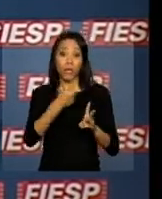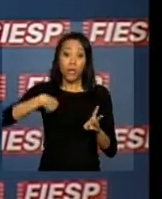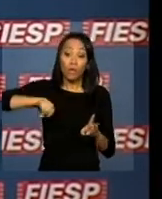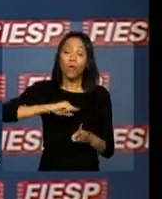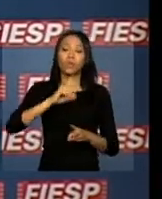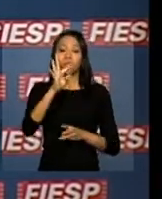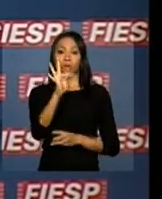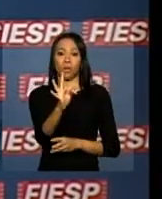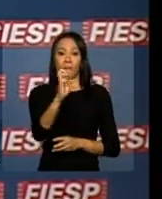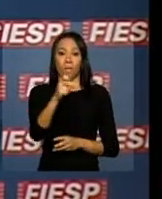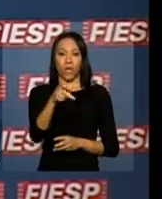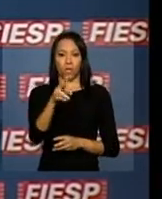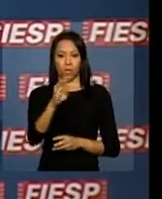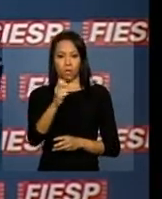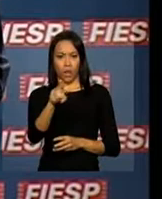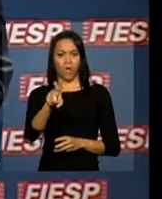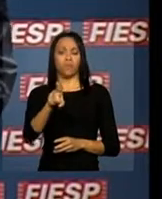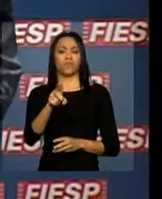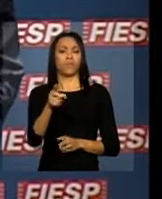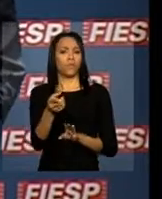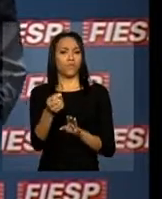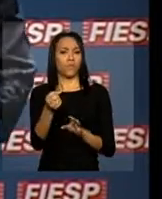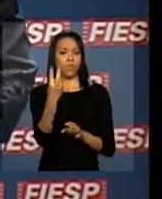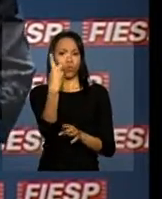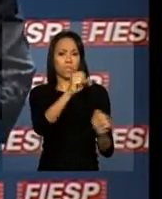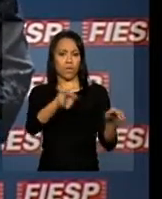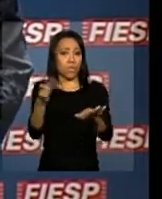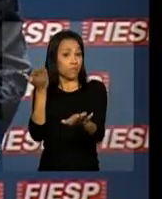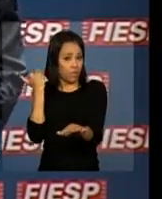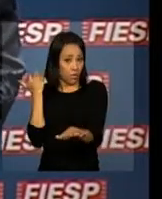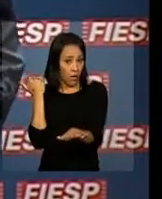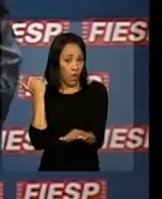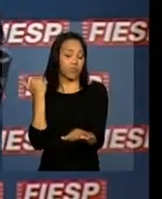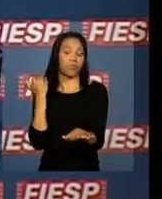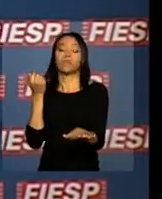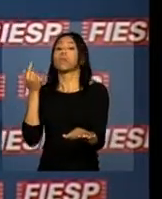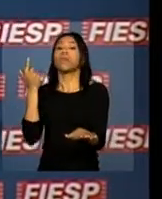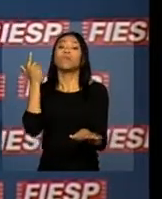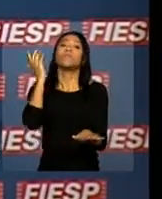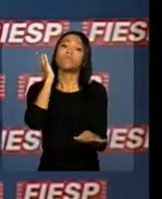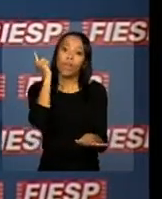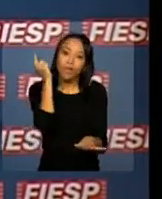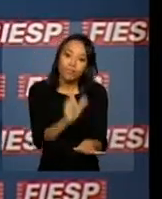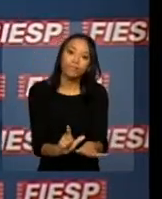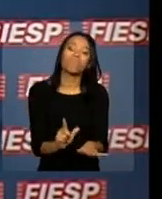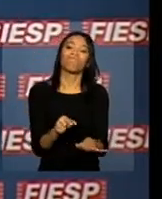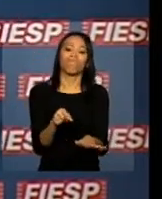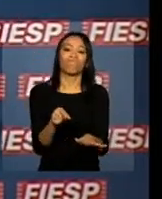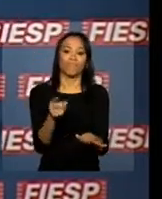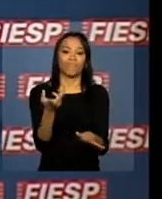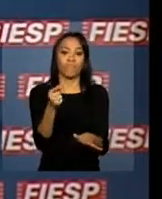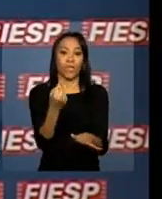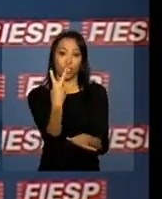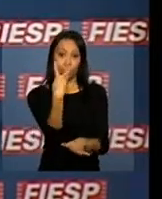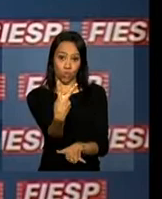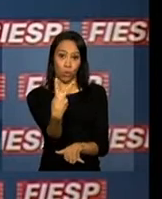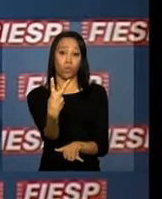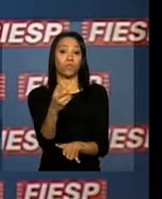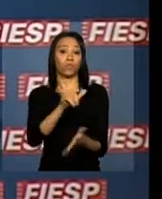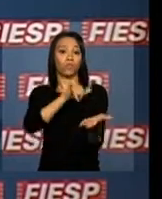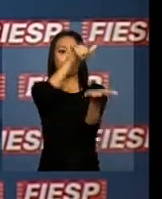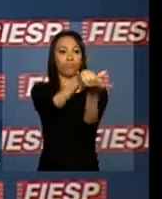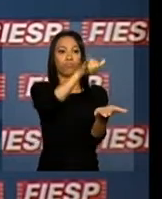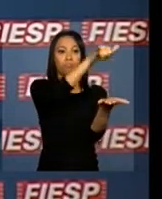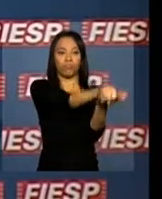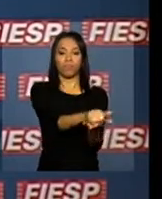2 semanas atrás, fizemos a bem-sucedida concessão de mais 2 aeroportos,